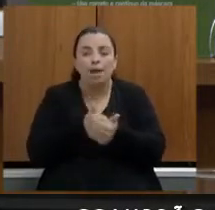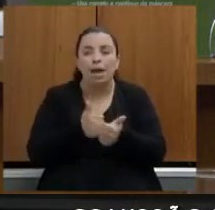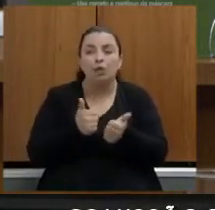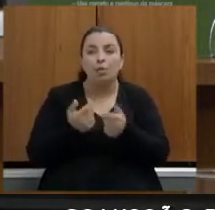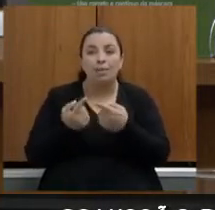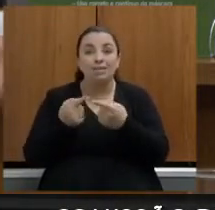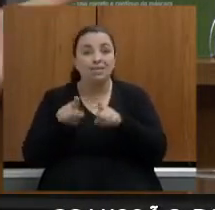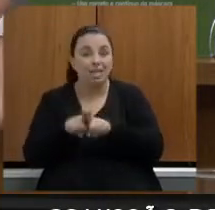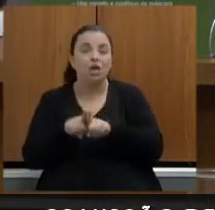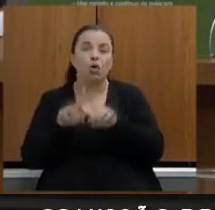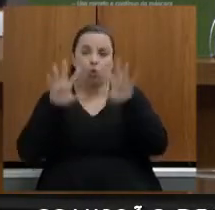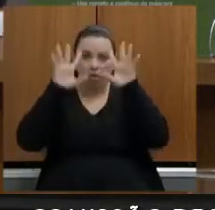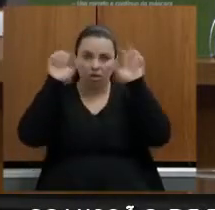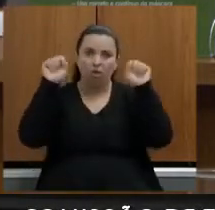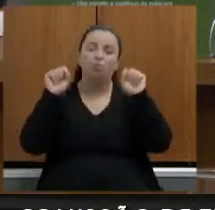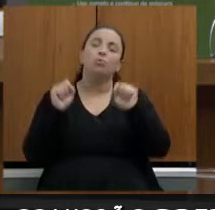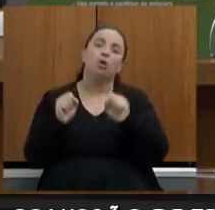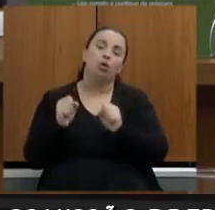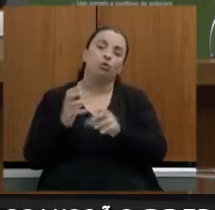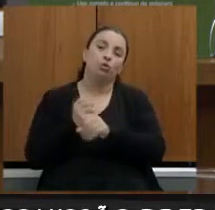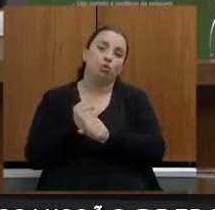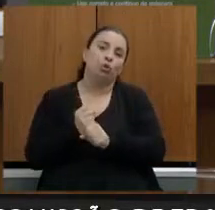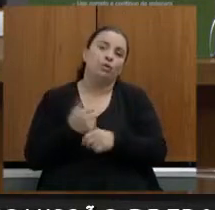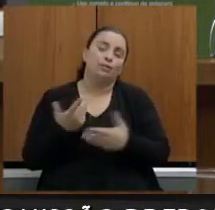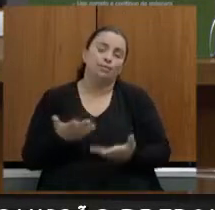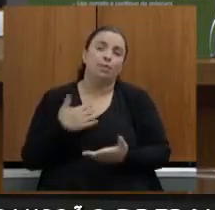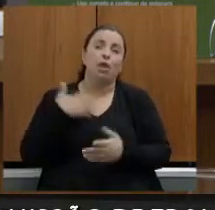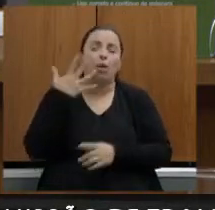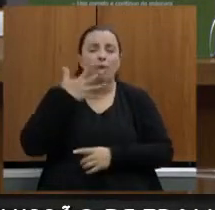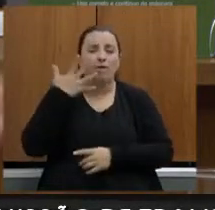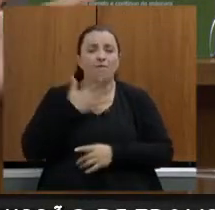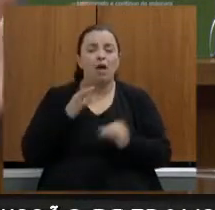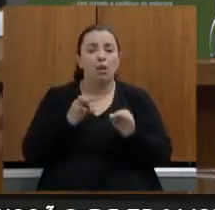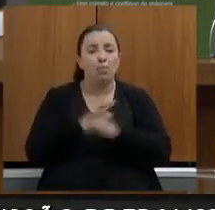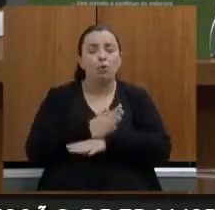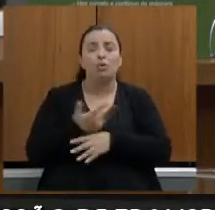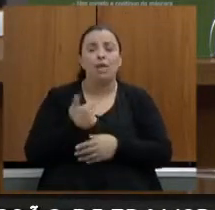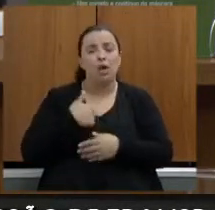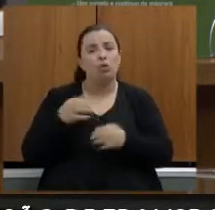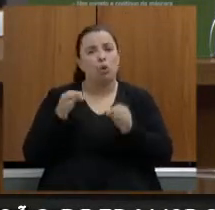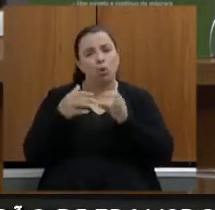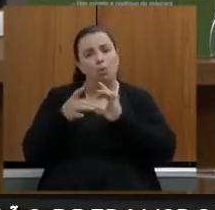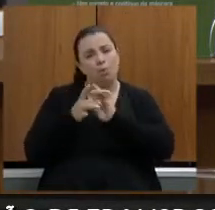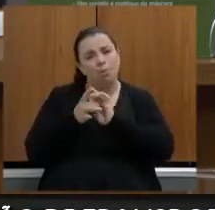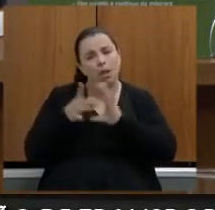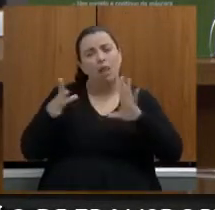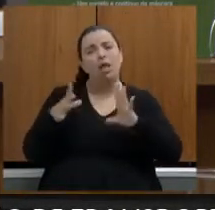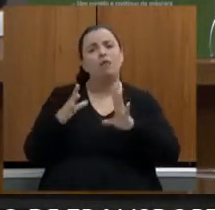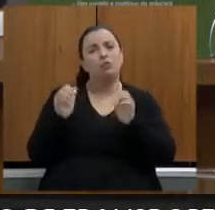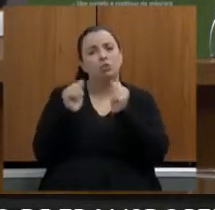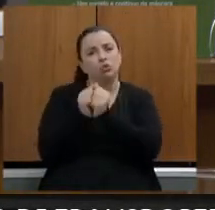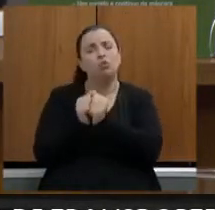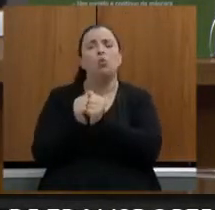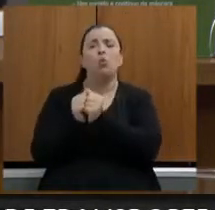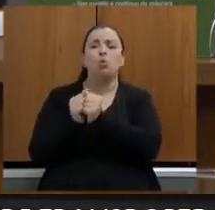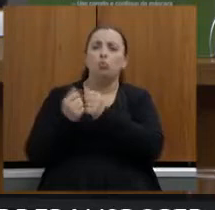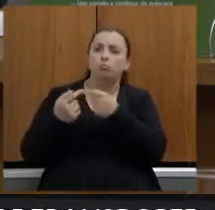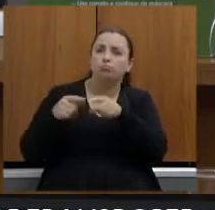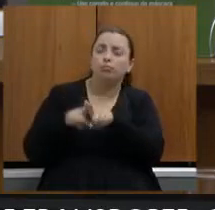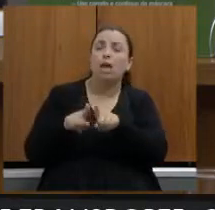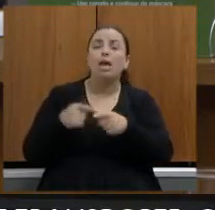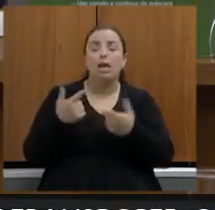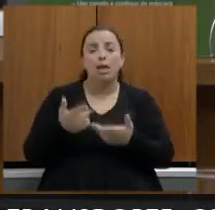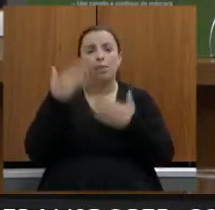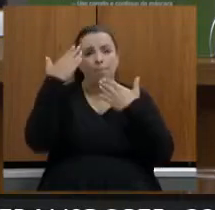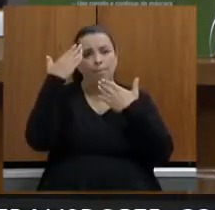então eu queria encerrar aqui me colocando à disposição e louvando mais uma vez a iniciativa da Assembleia no sentido